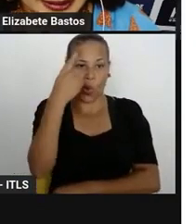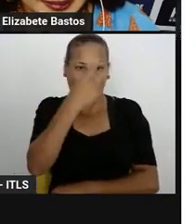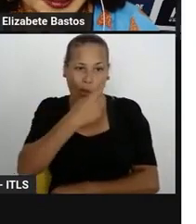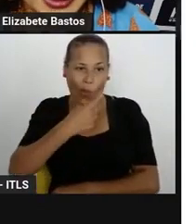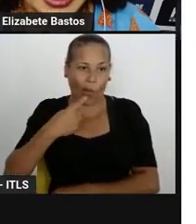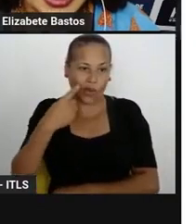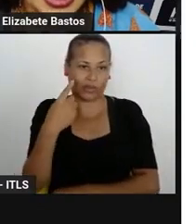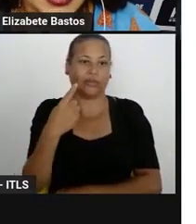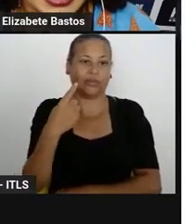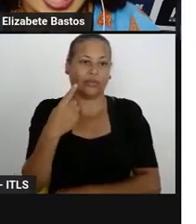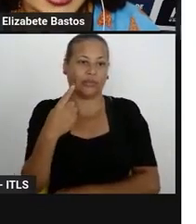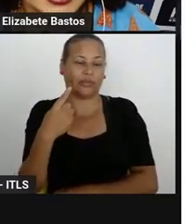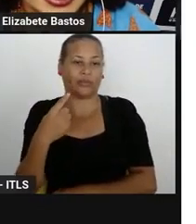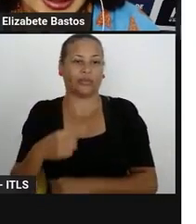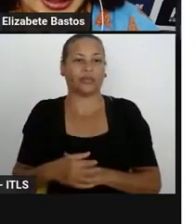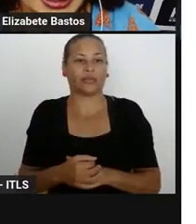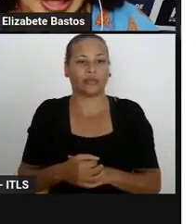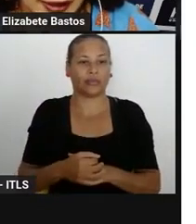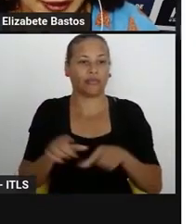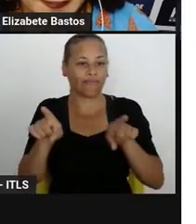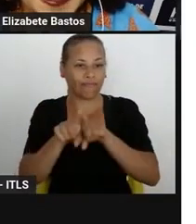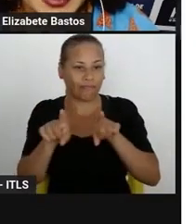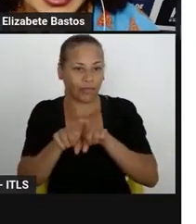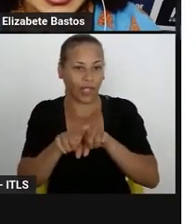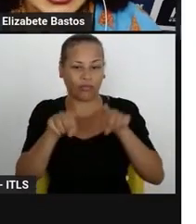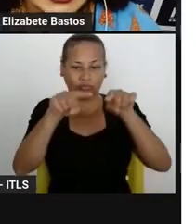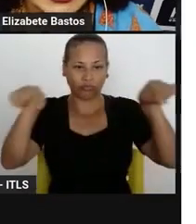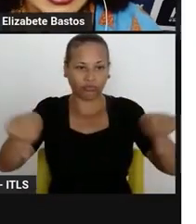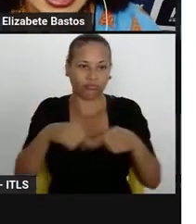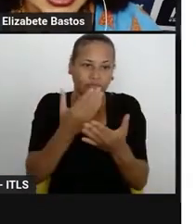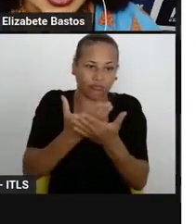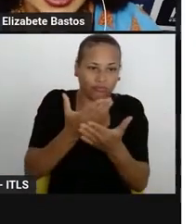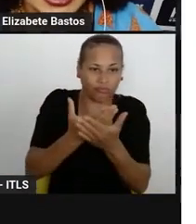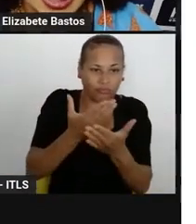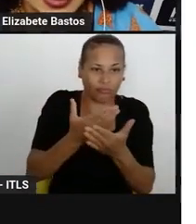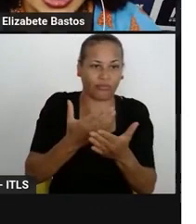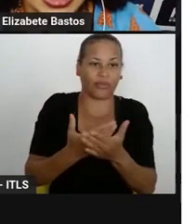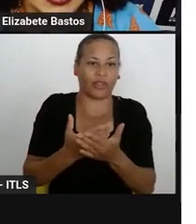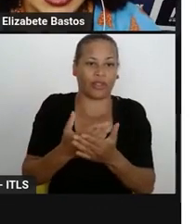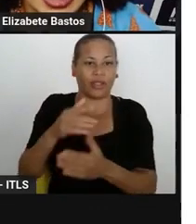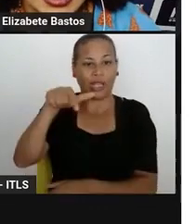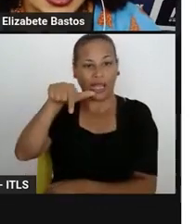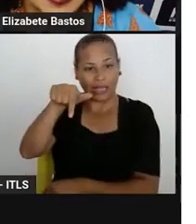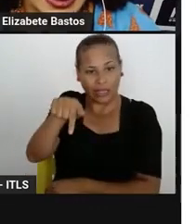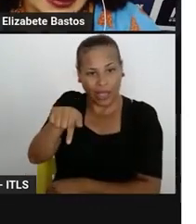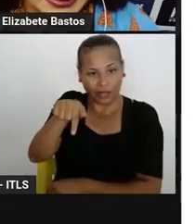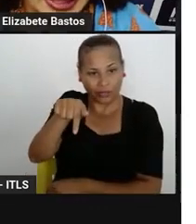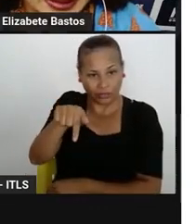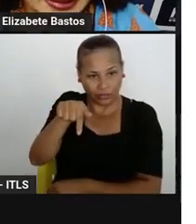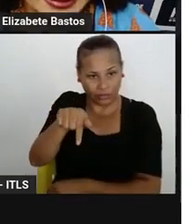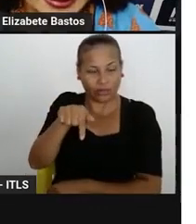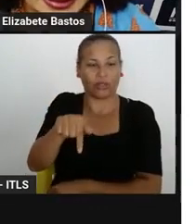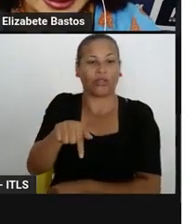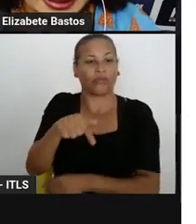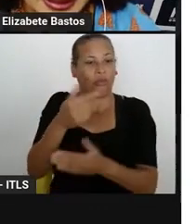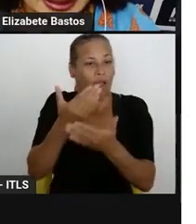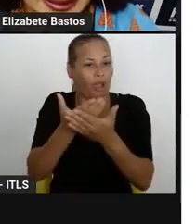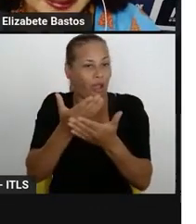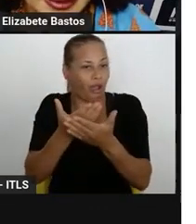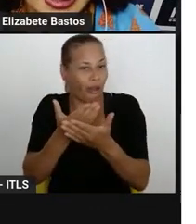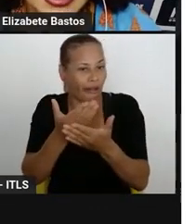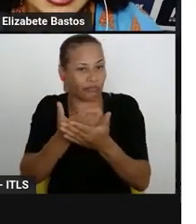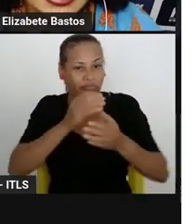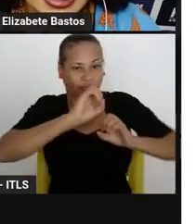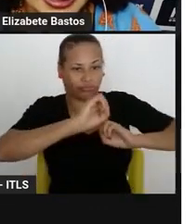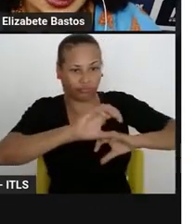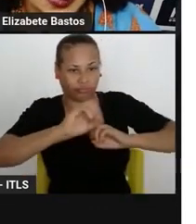ensino e atividades em sala de aula e 7 horas aulas de atividades complementares das ACES,